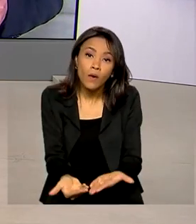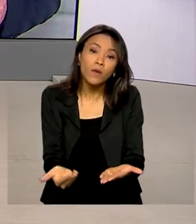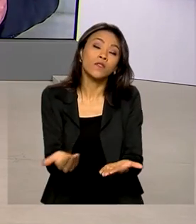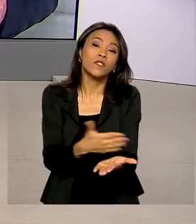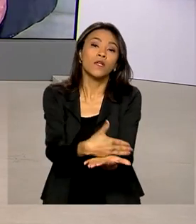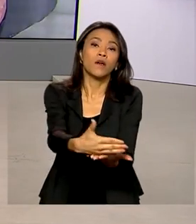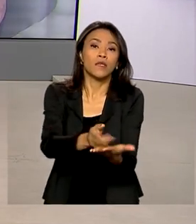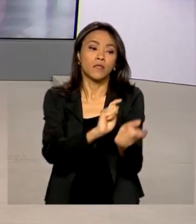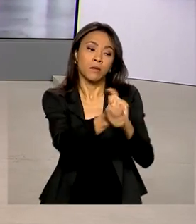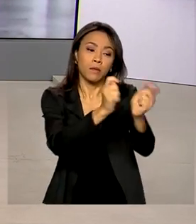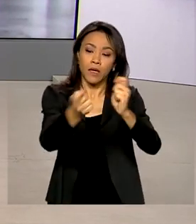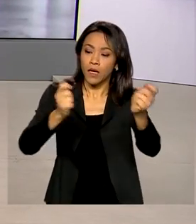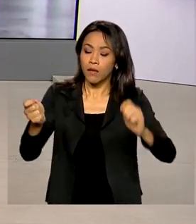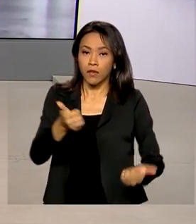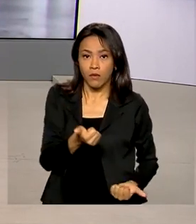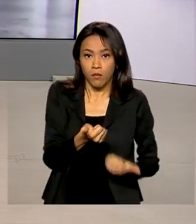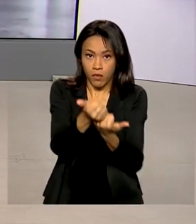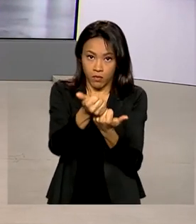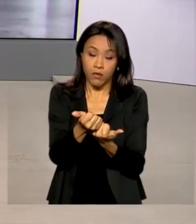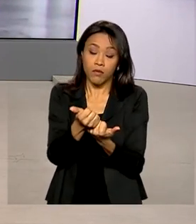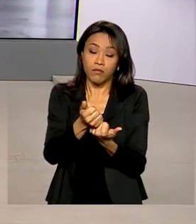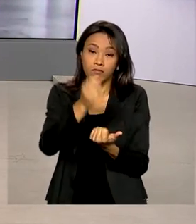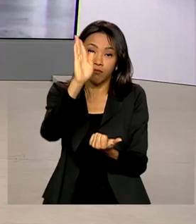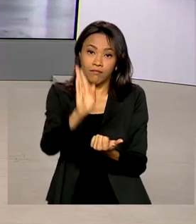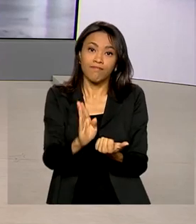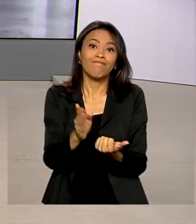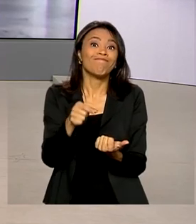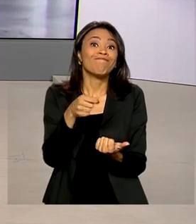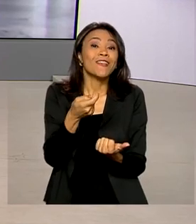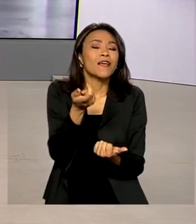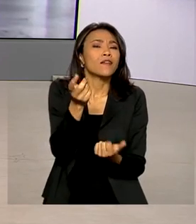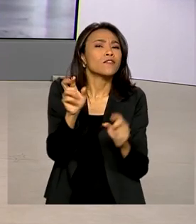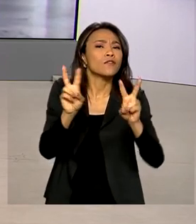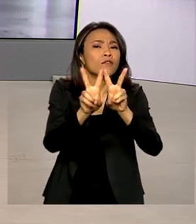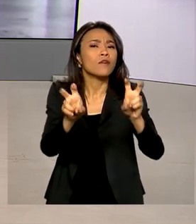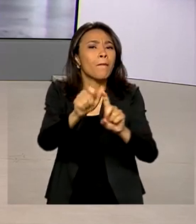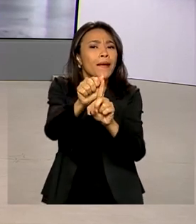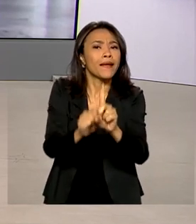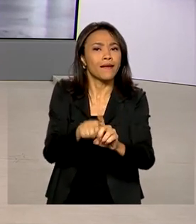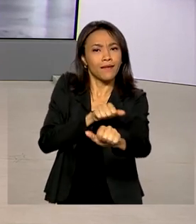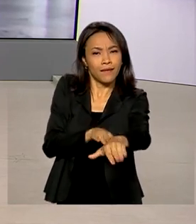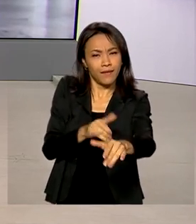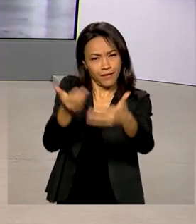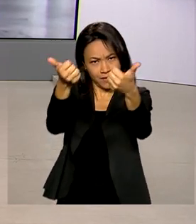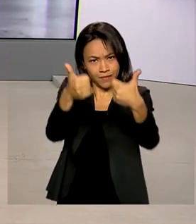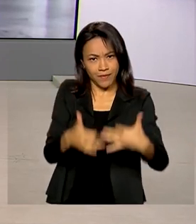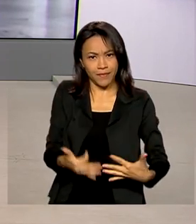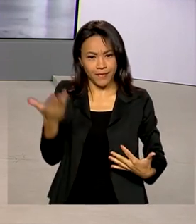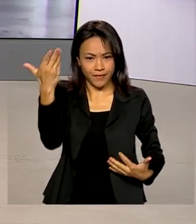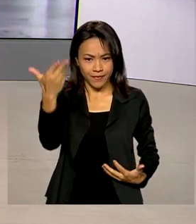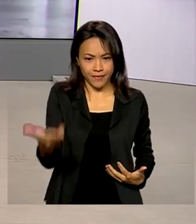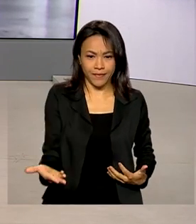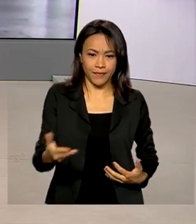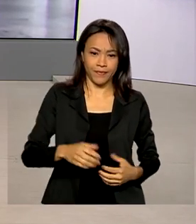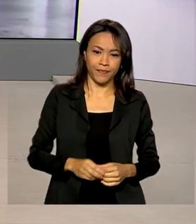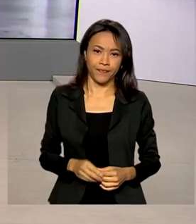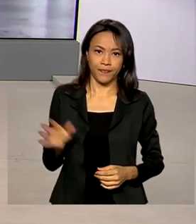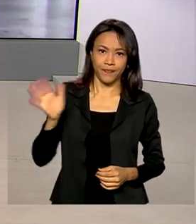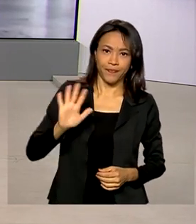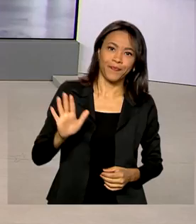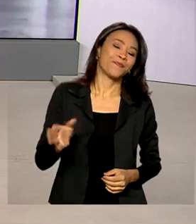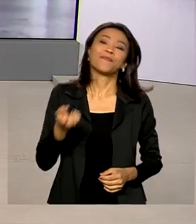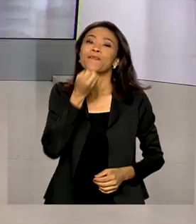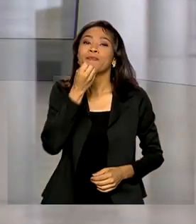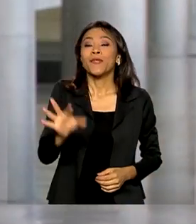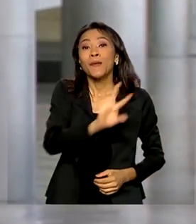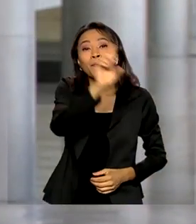pagamento do Auxílio Brasil, referente ao mês de setembro. Glauco de Queiroz traz os detalhes para a gente. Glauco, bom dia. Olá, Renata. Bom dia